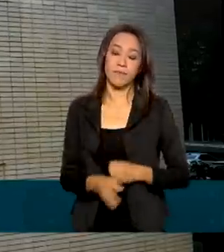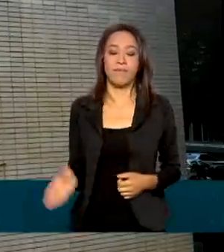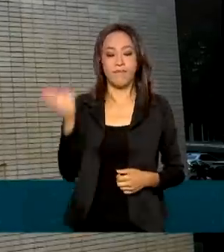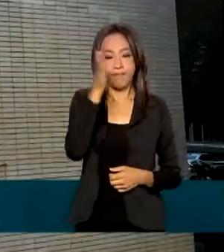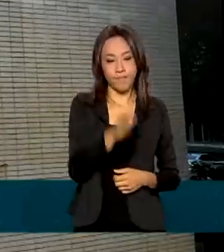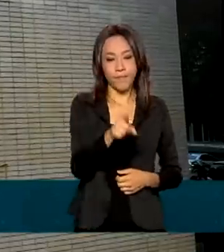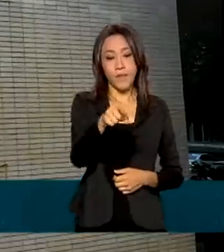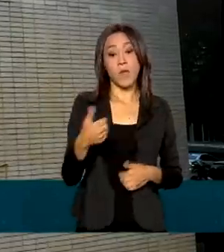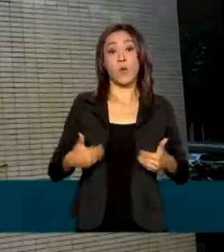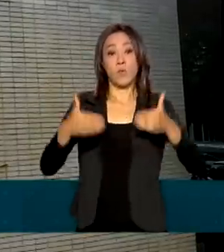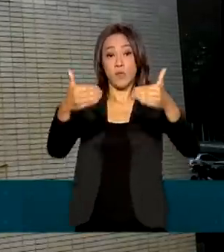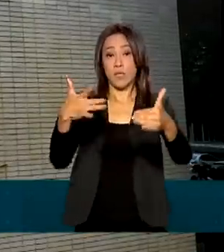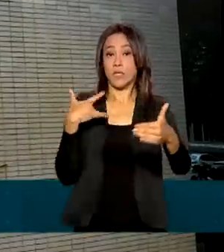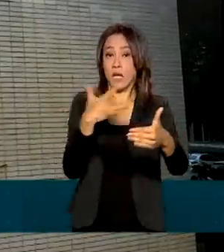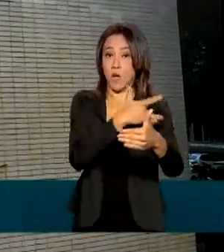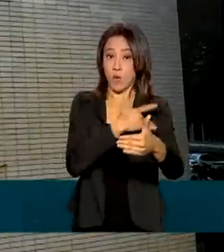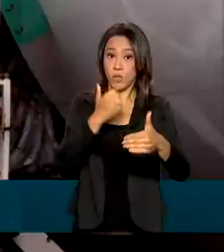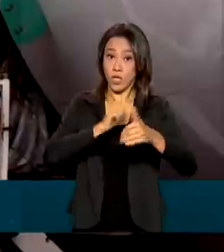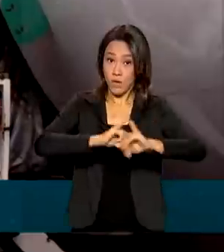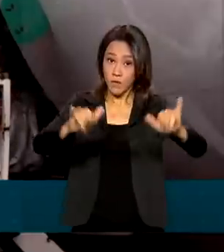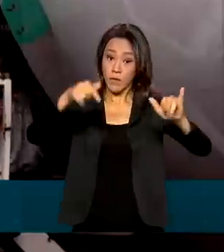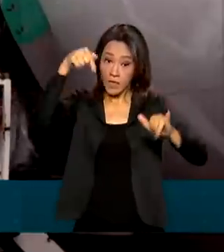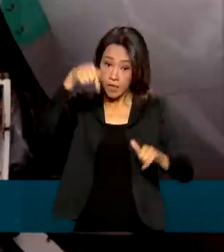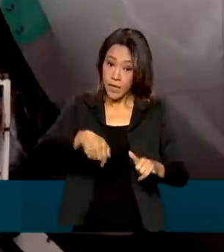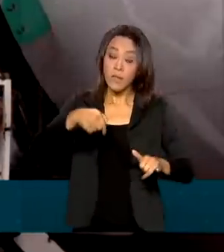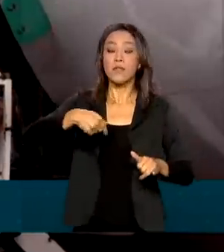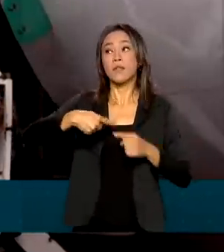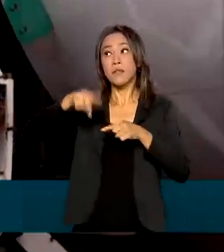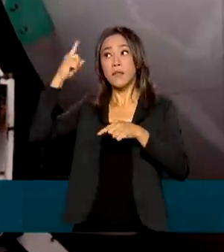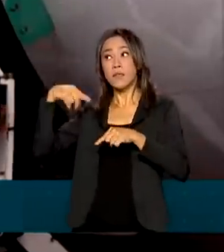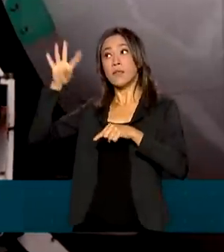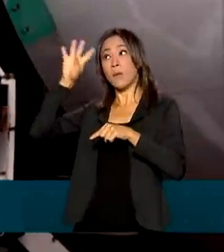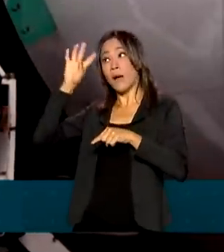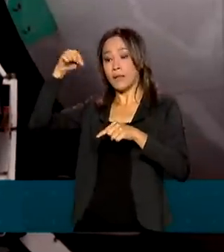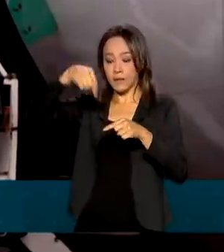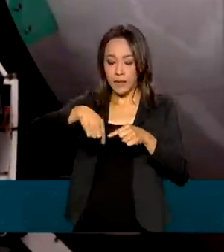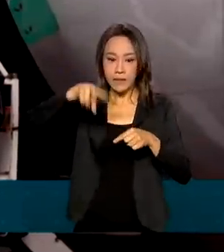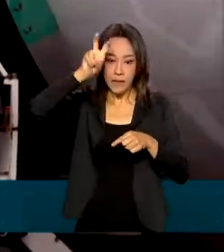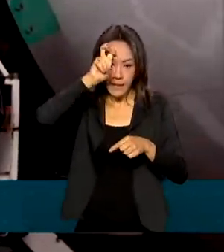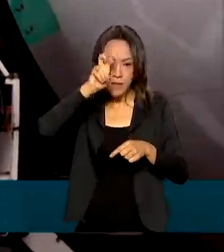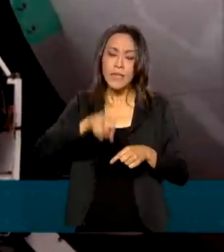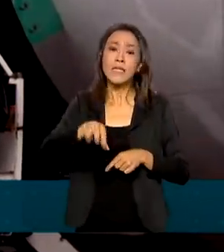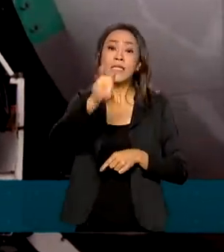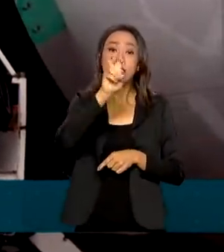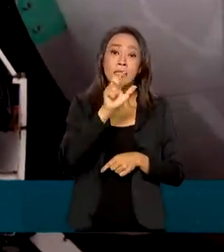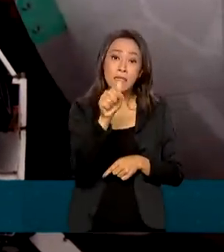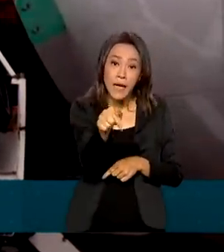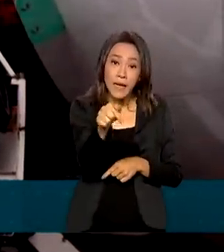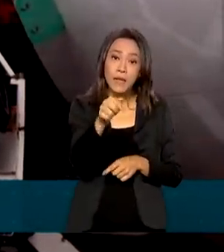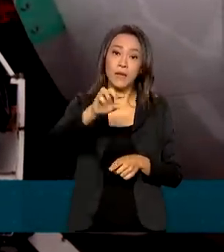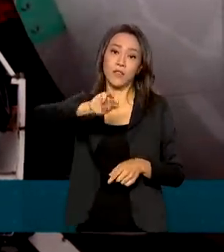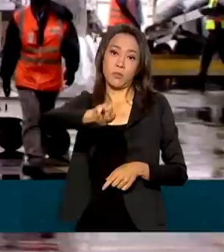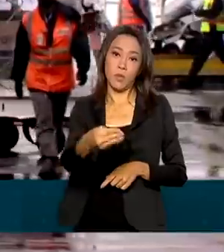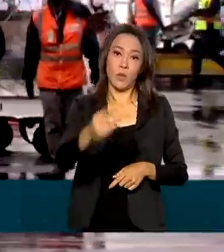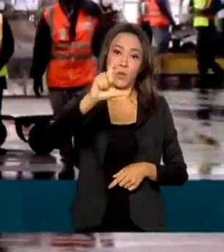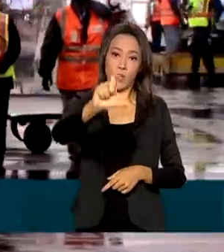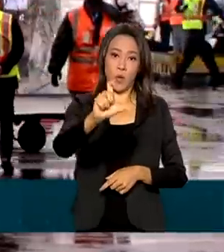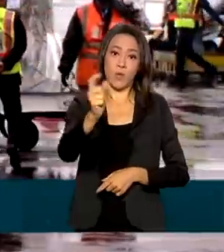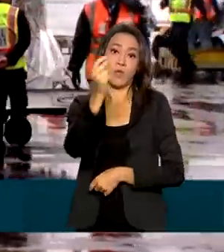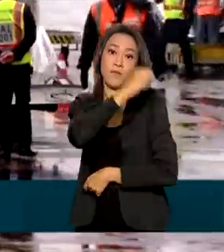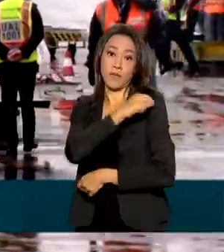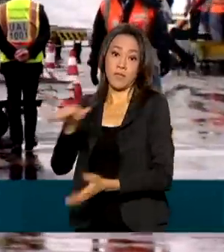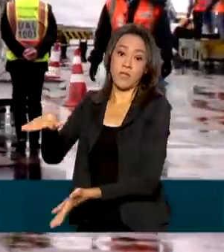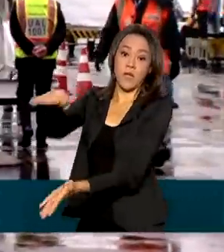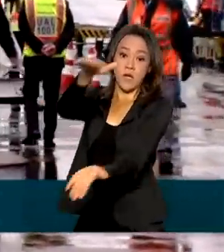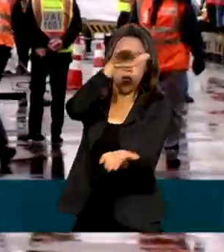Ministério da Saúde, só nesta quarta-feira e quinta-feira desta semana, sete milhões de doses de vacina serão enviadas